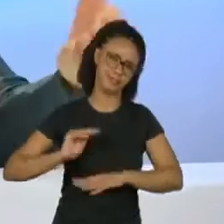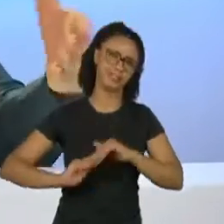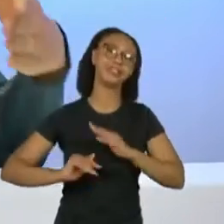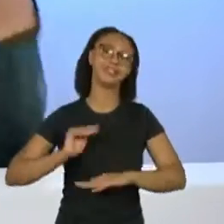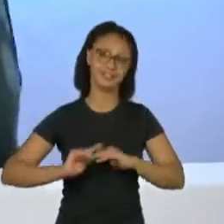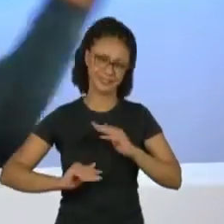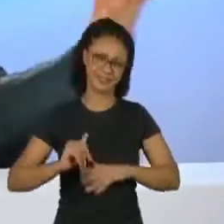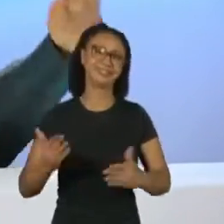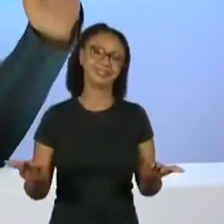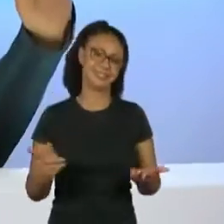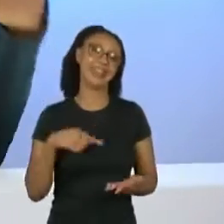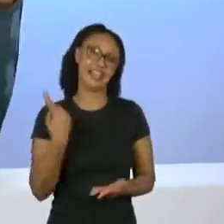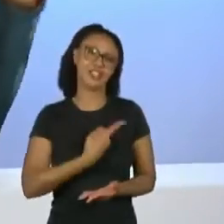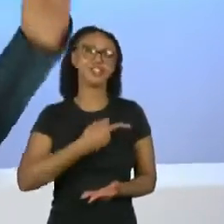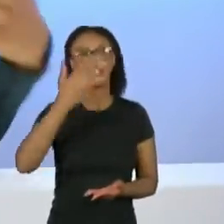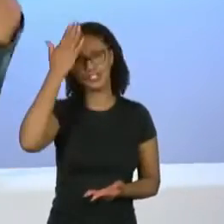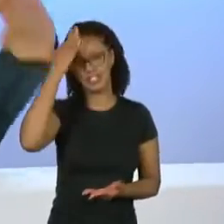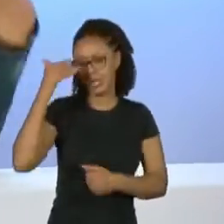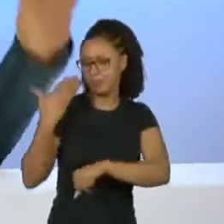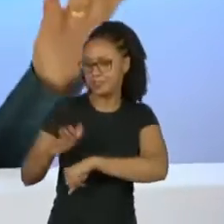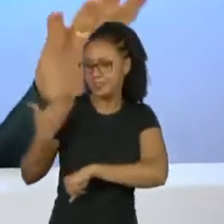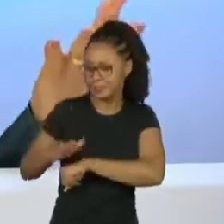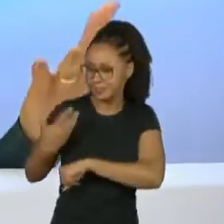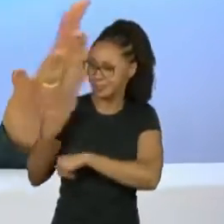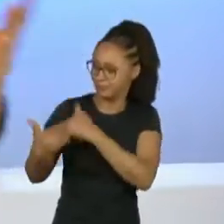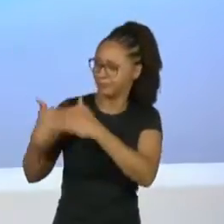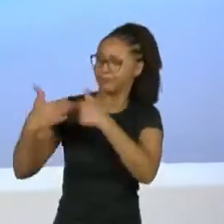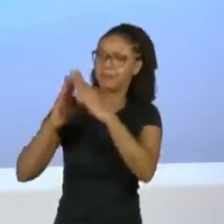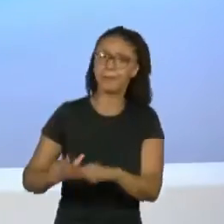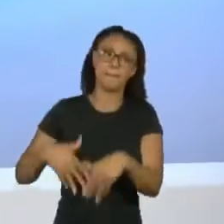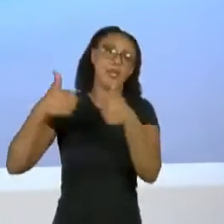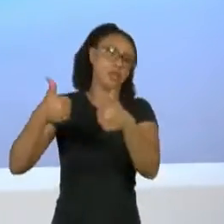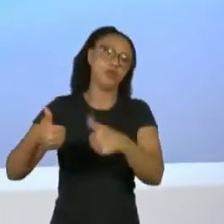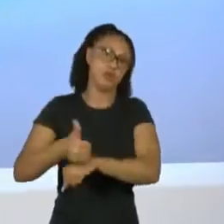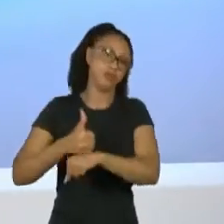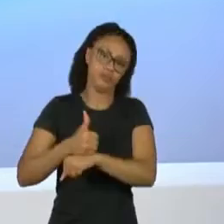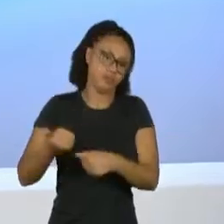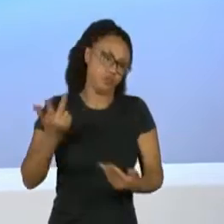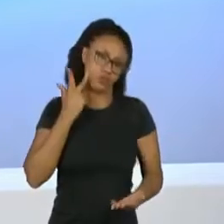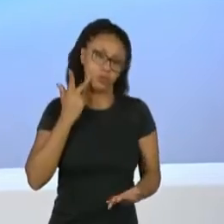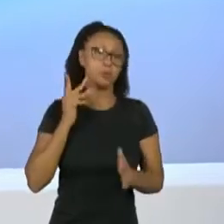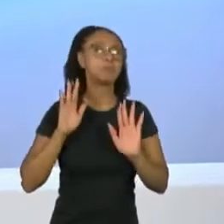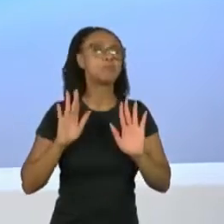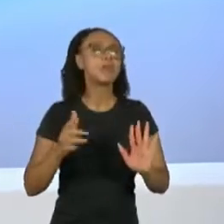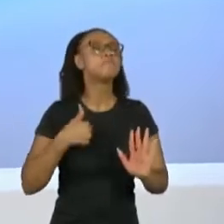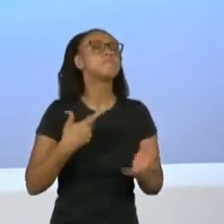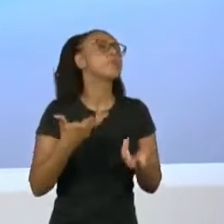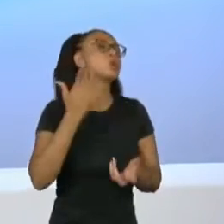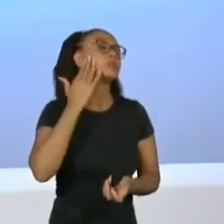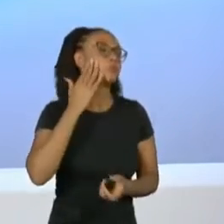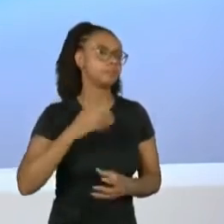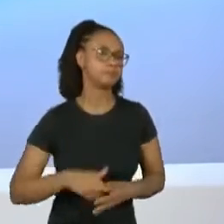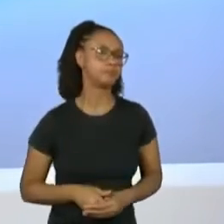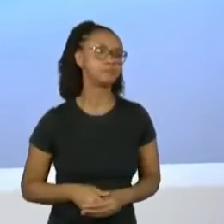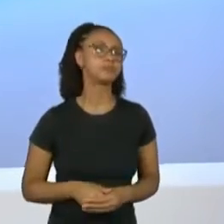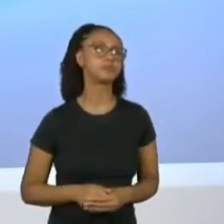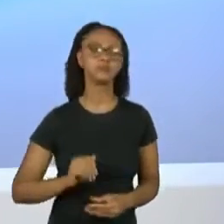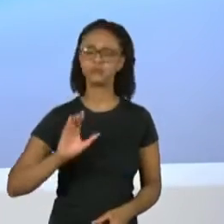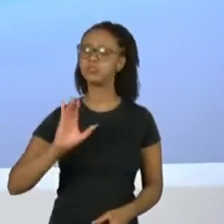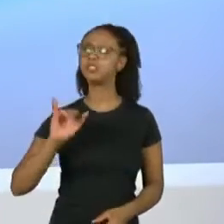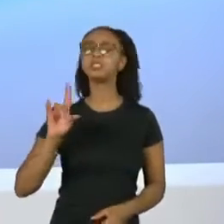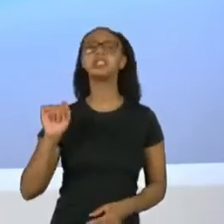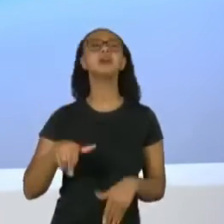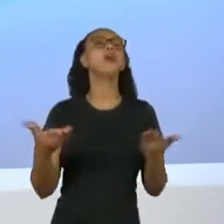quanto mais se pratica, melhor se fica nessa profissão. Eu quero saber como está o Cidane